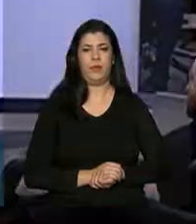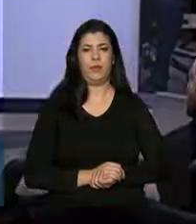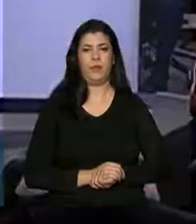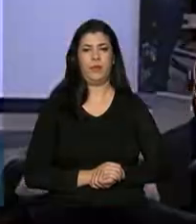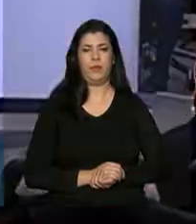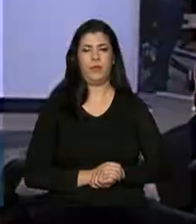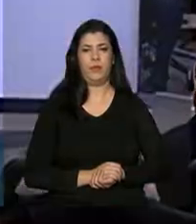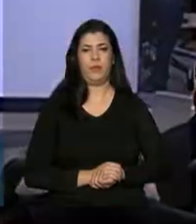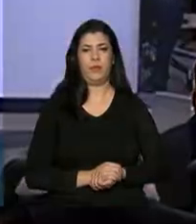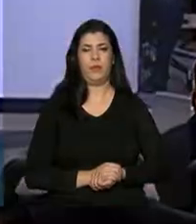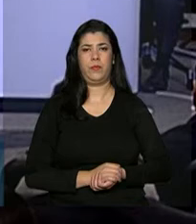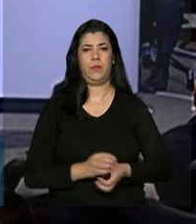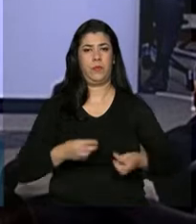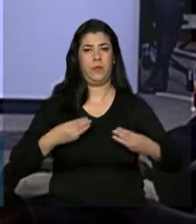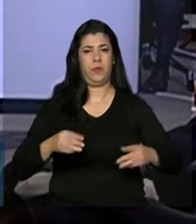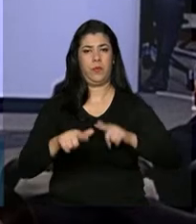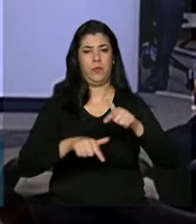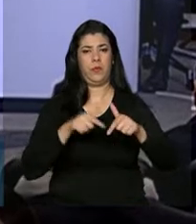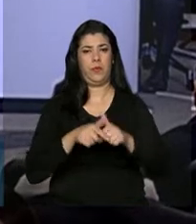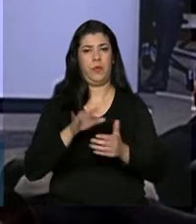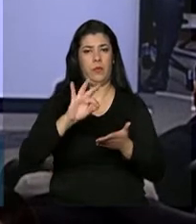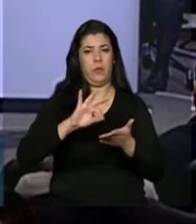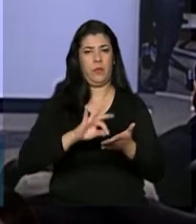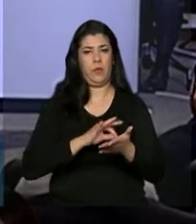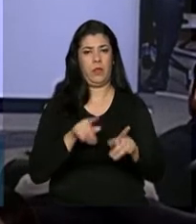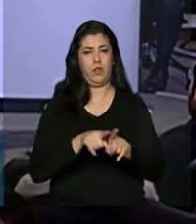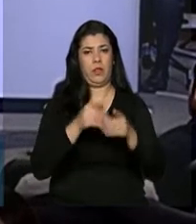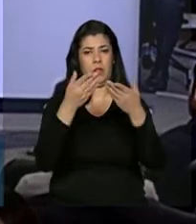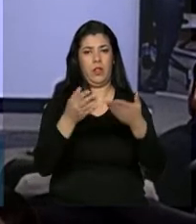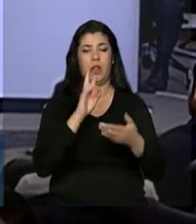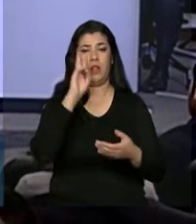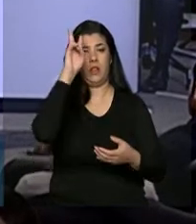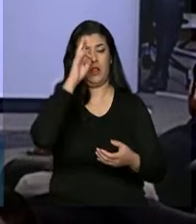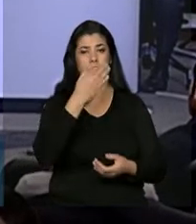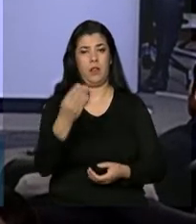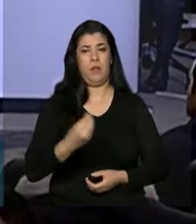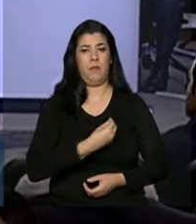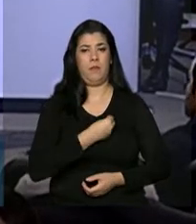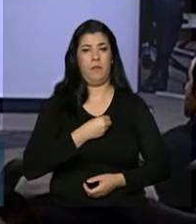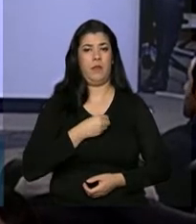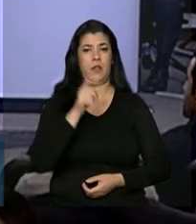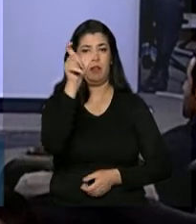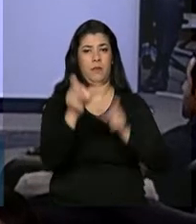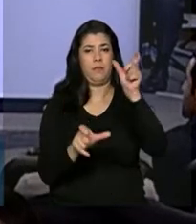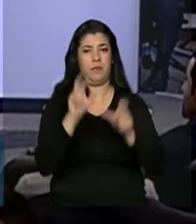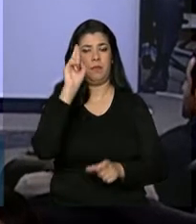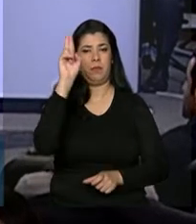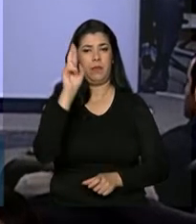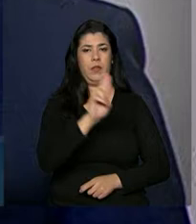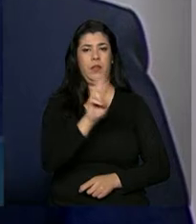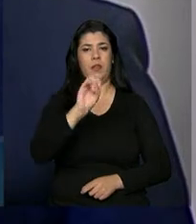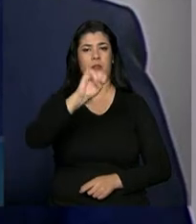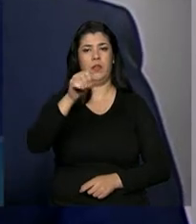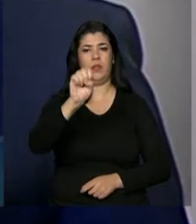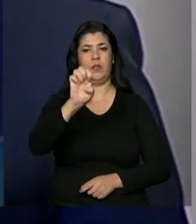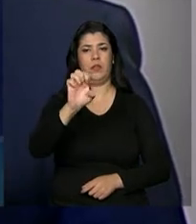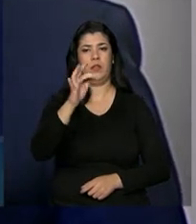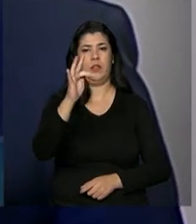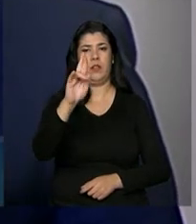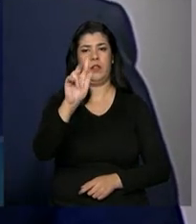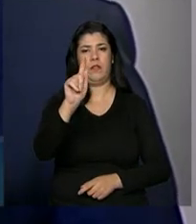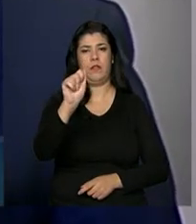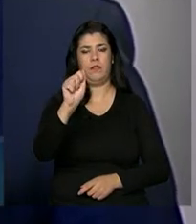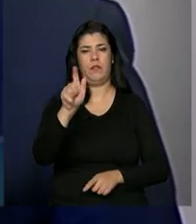o Ministério do Trabalho e Emprego registra e agradece a presença das seguintes autoridades. O senhor José Armando Fraga de